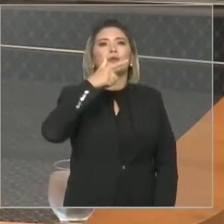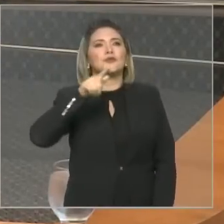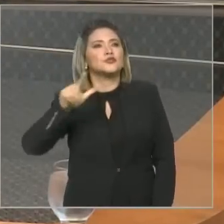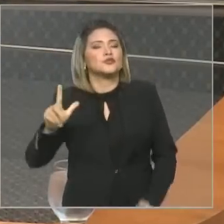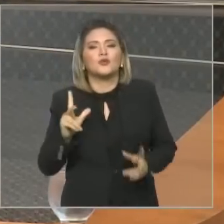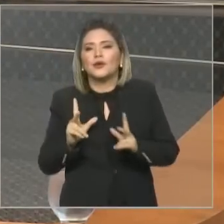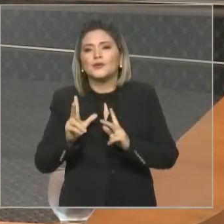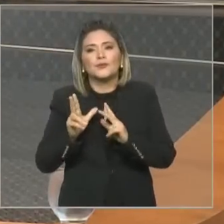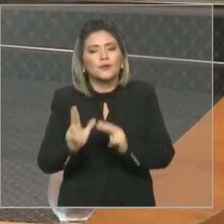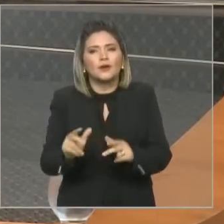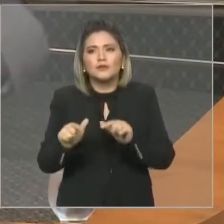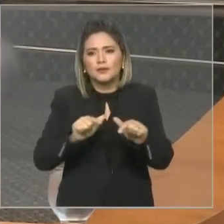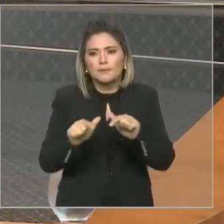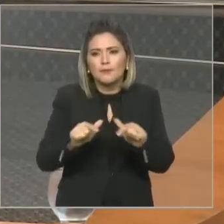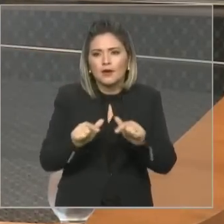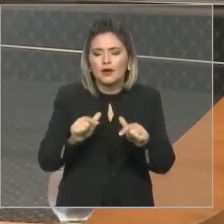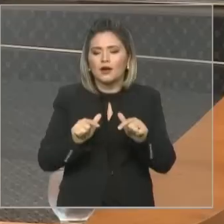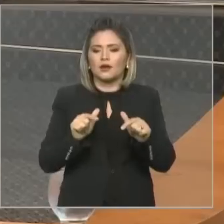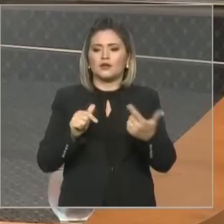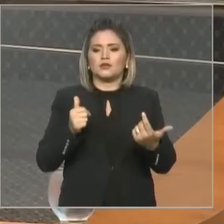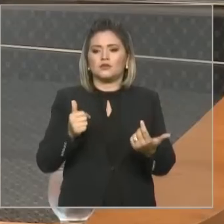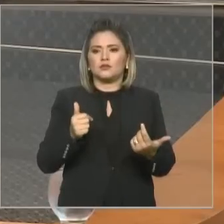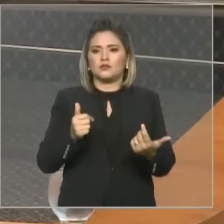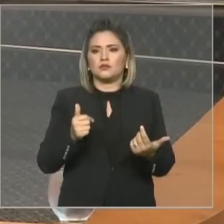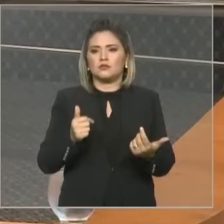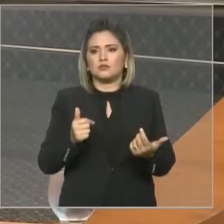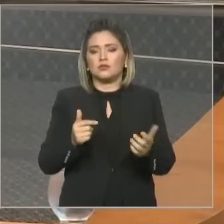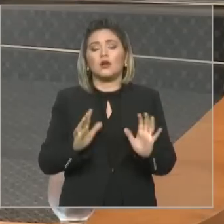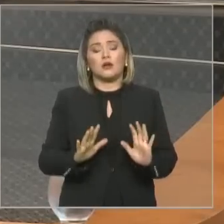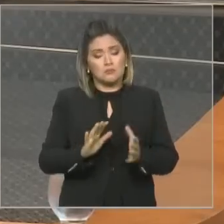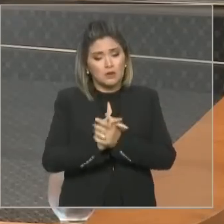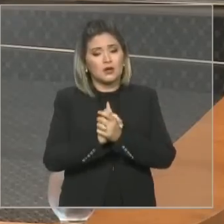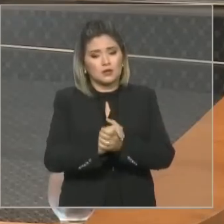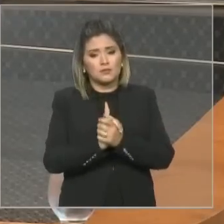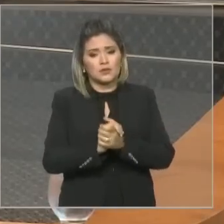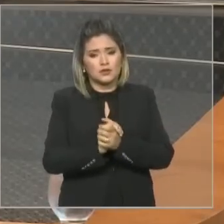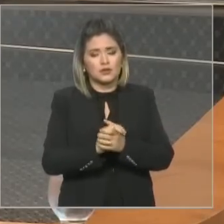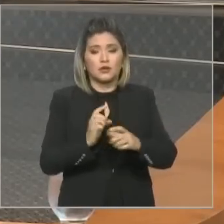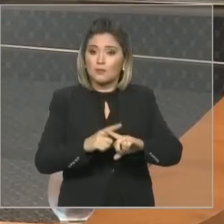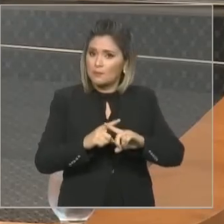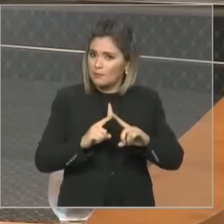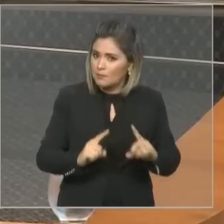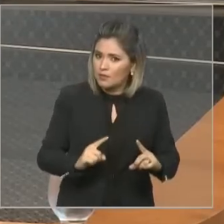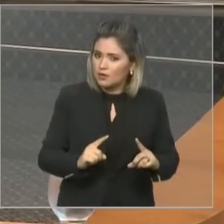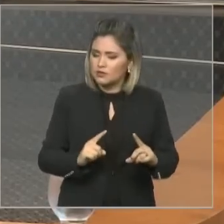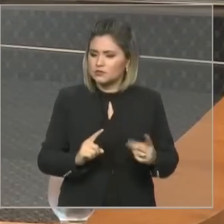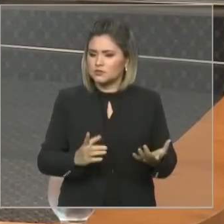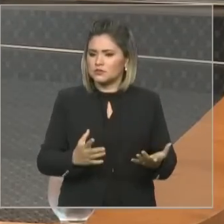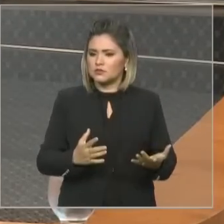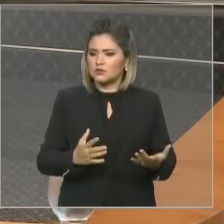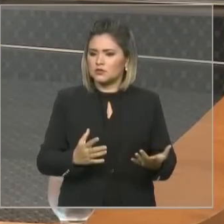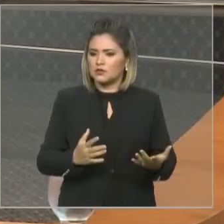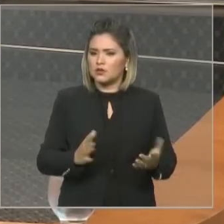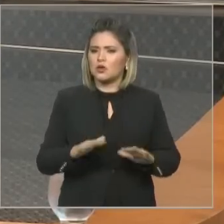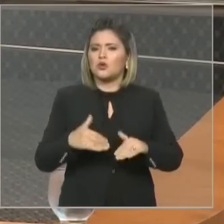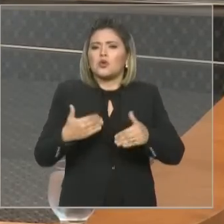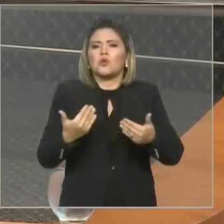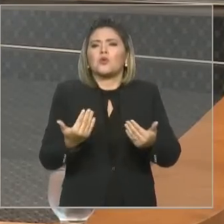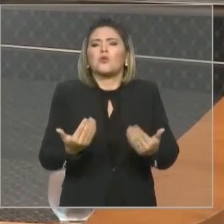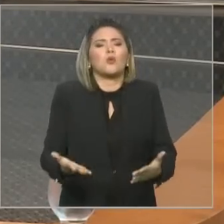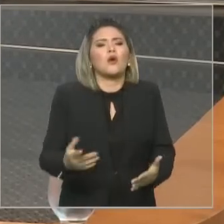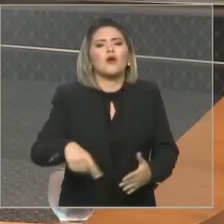transformar esse parlamento numa central de lida sua, aí eu me curvava. Agora, você querer dizer, porque eu pedi, qual o político aqui que nunca pediu nada para ninguém?